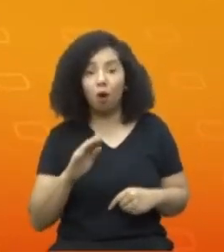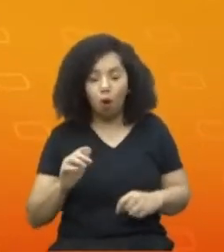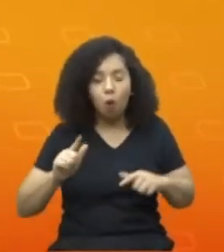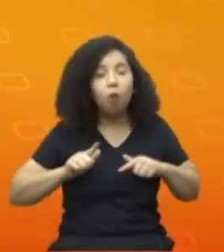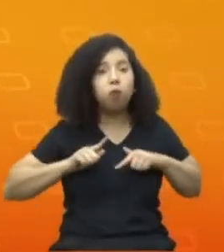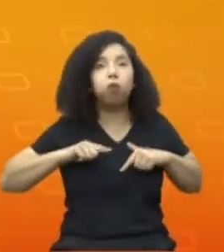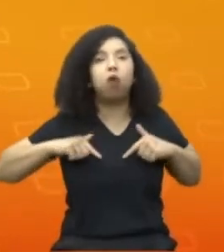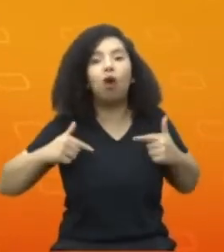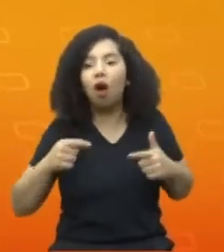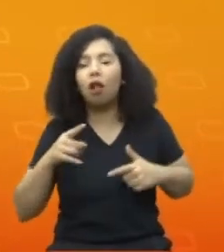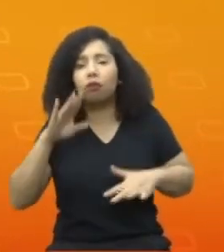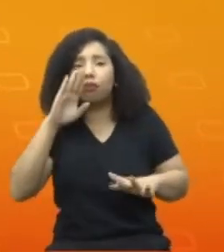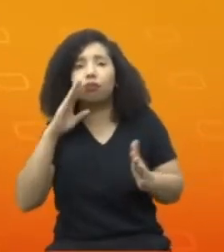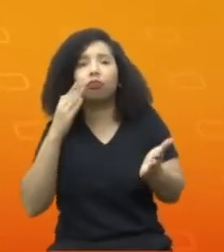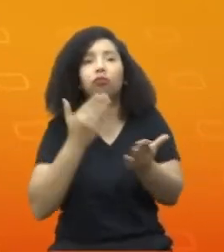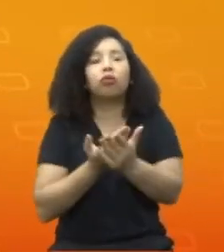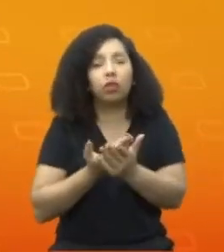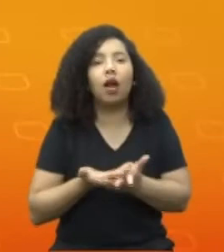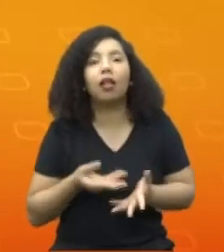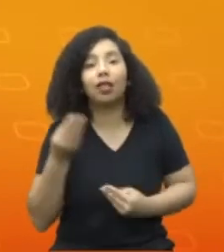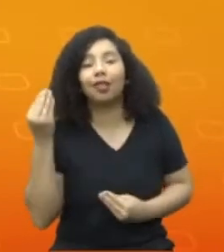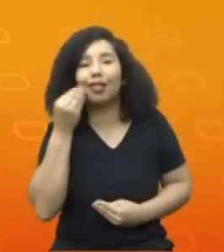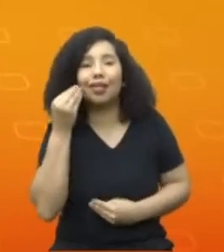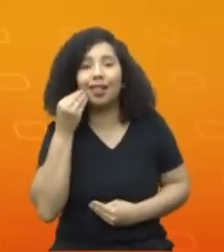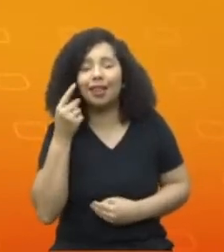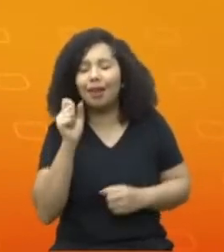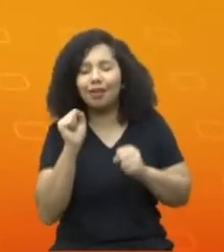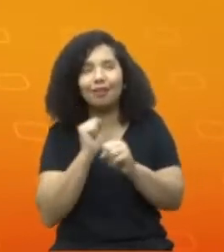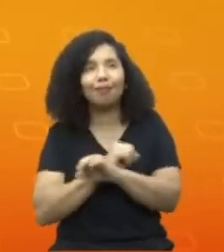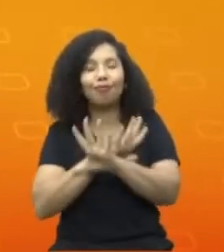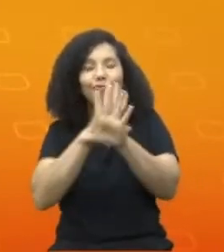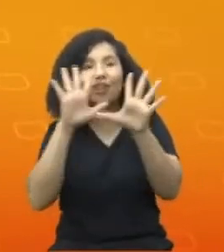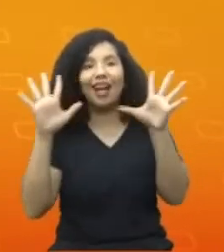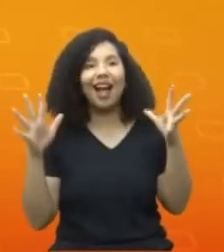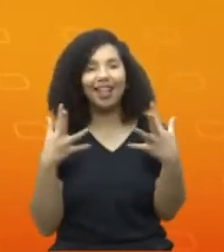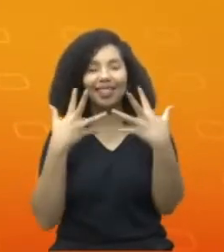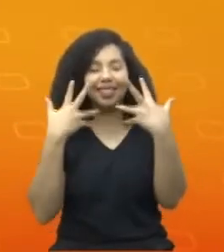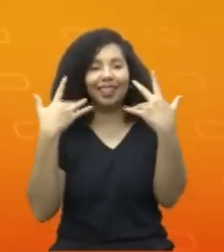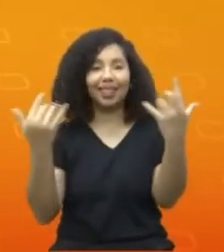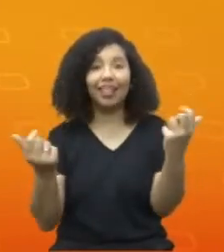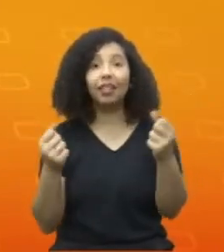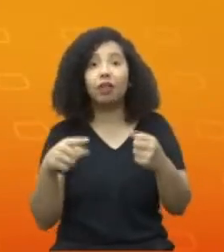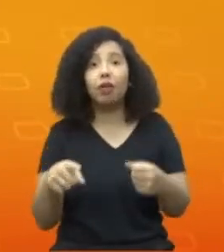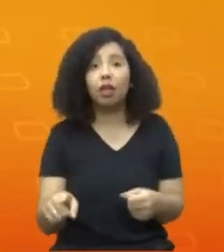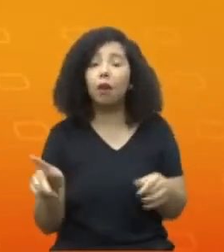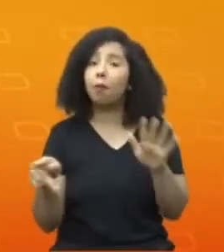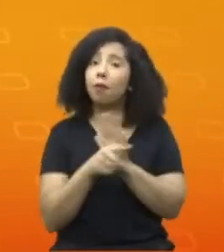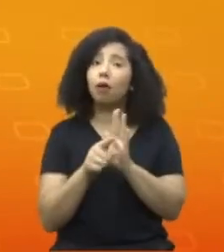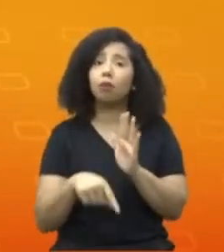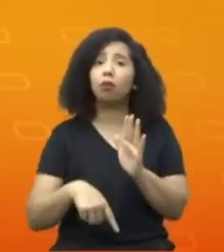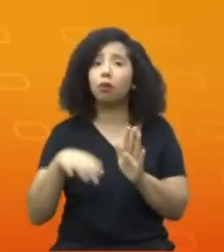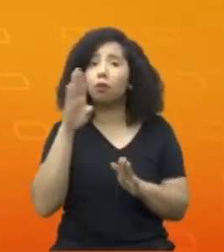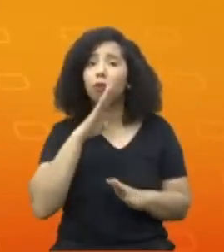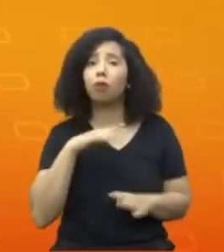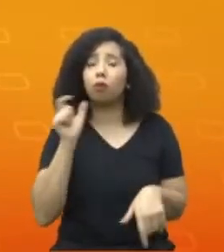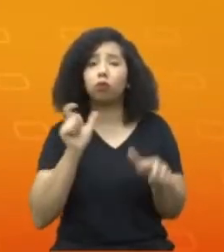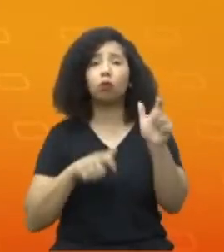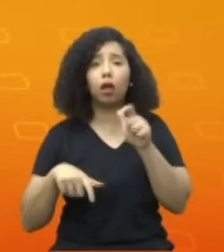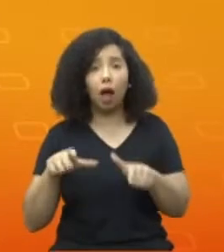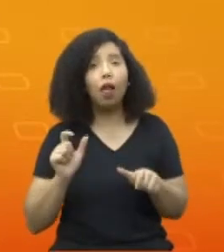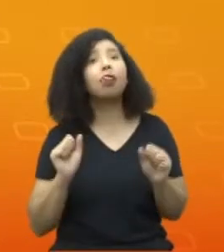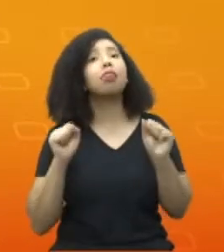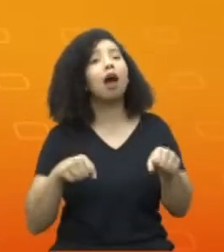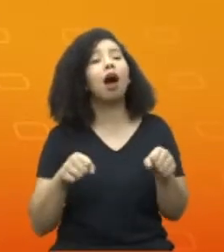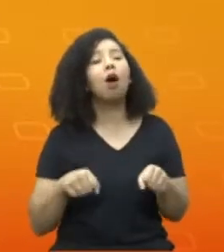ele acredita, e é essa magia brasileira, essa capacidade brasileira que faz dos nossos modelos de negócios da